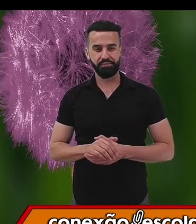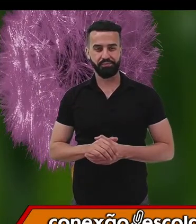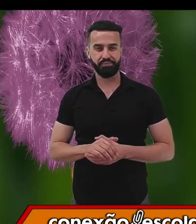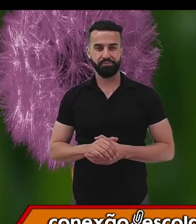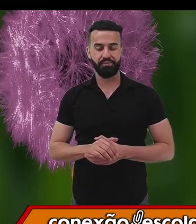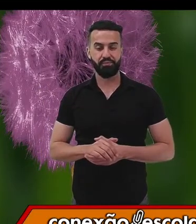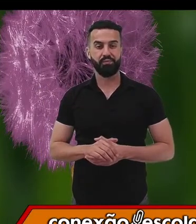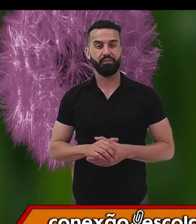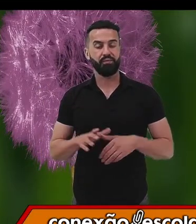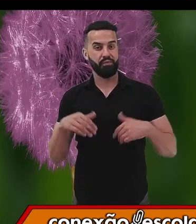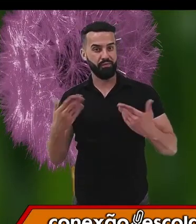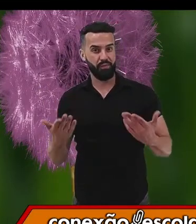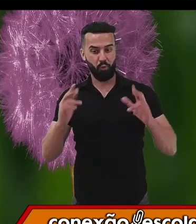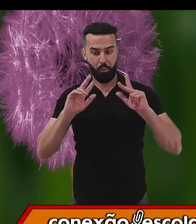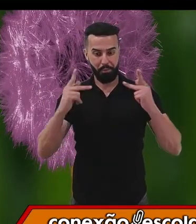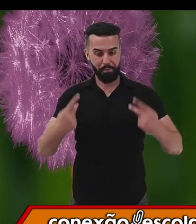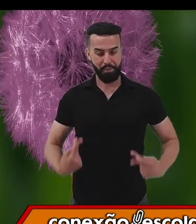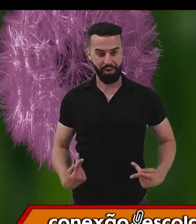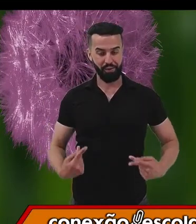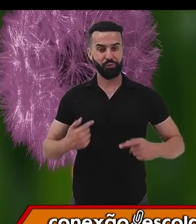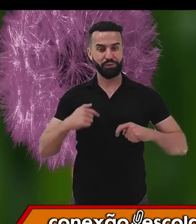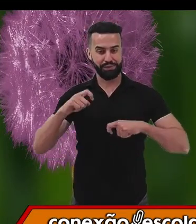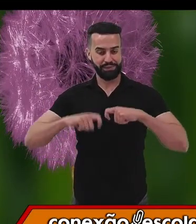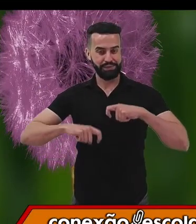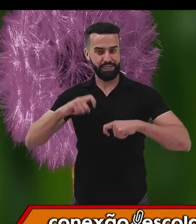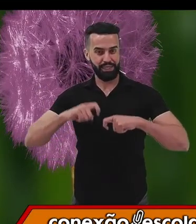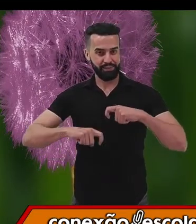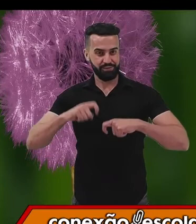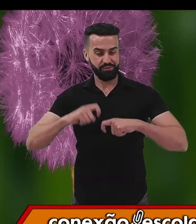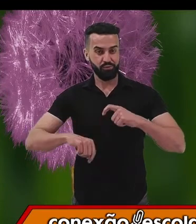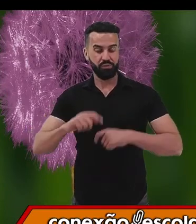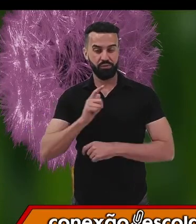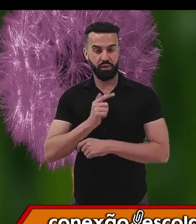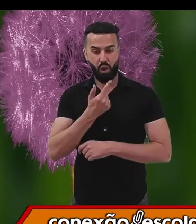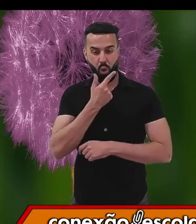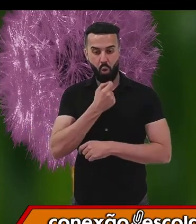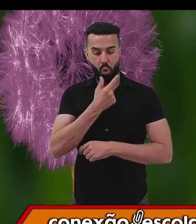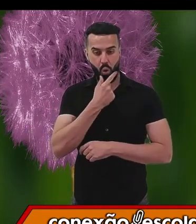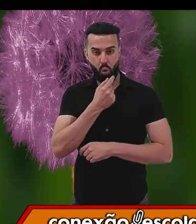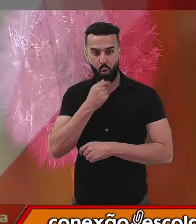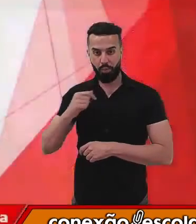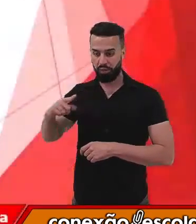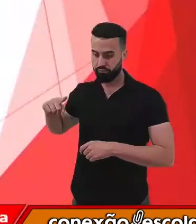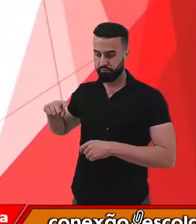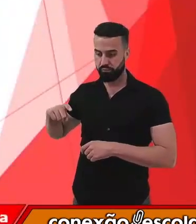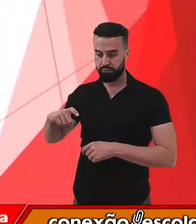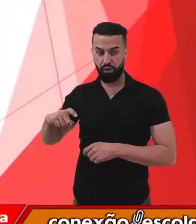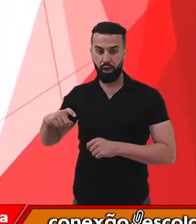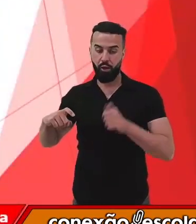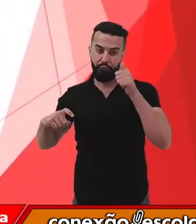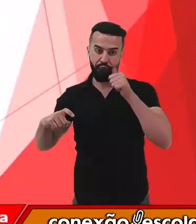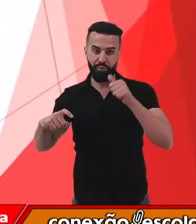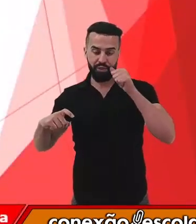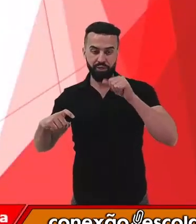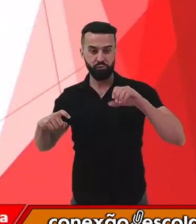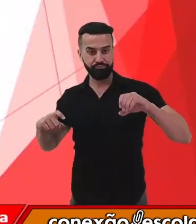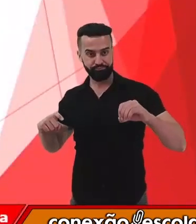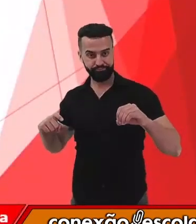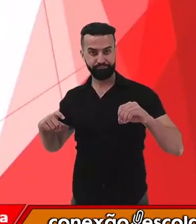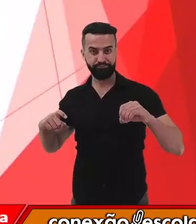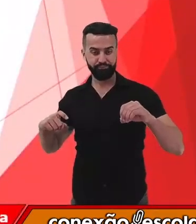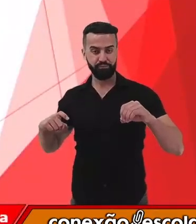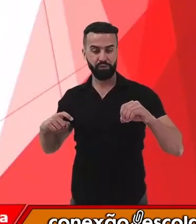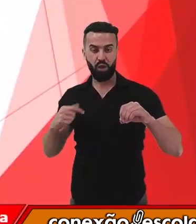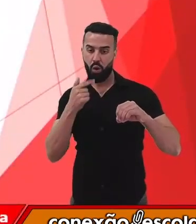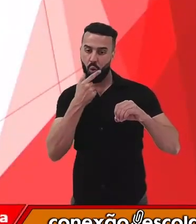sexuada da espécie humana, nós temos o gameta masculino e o gameta feminino, que é o